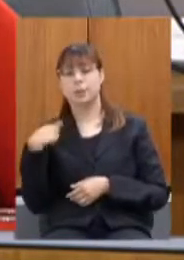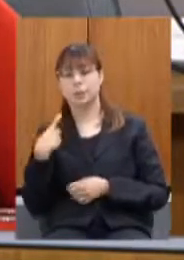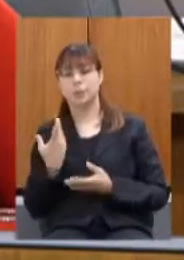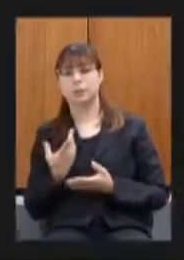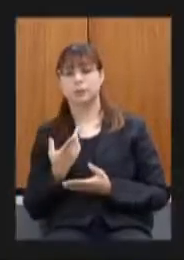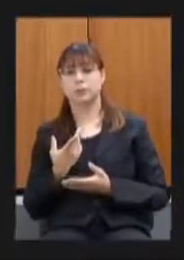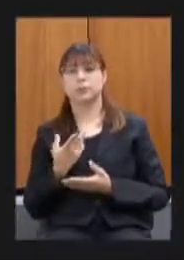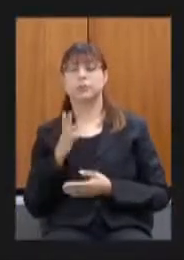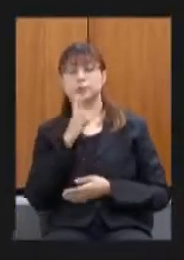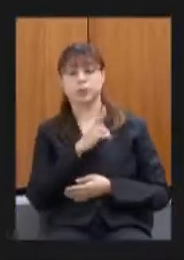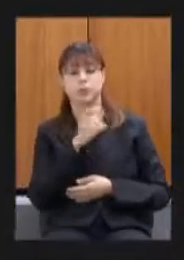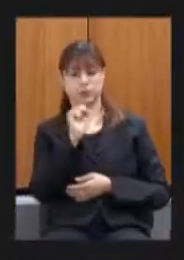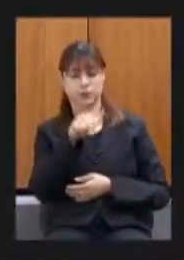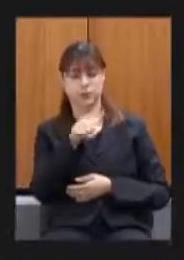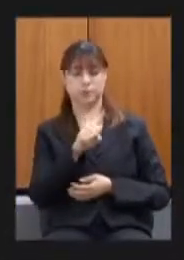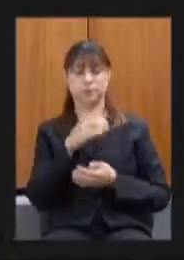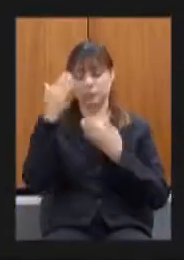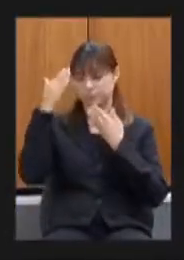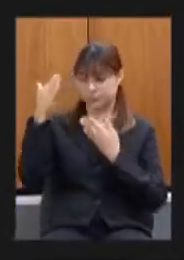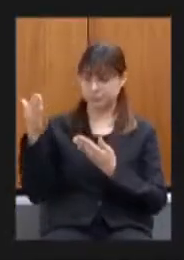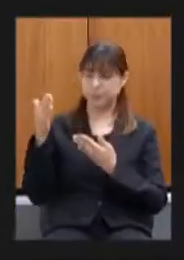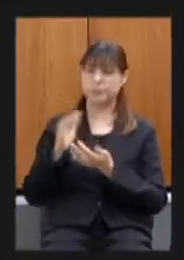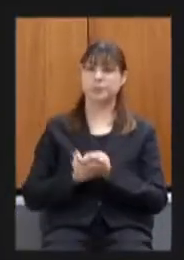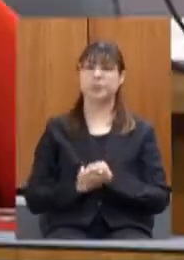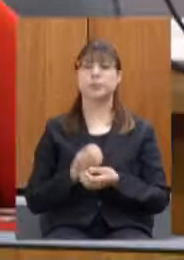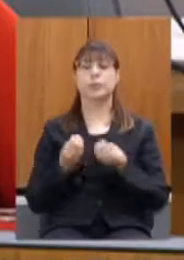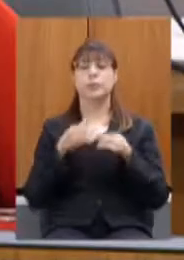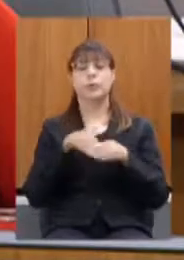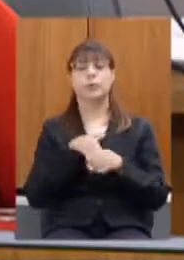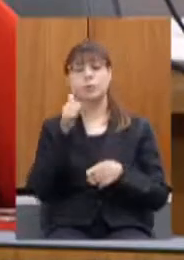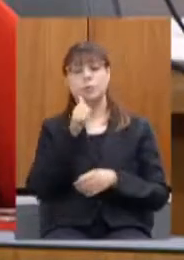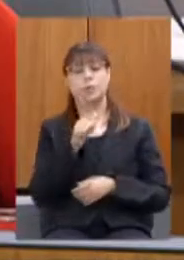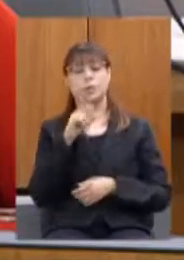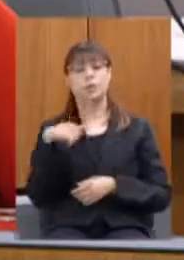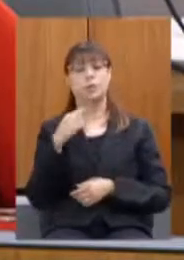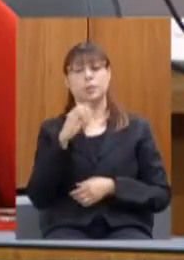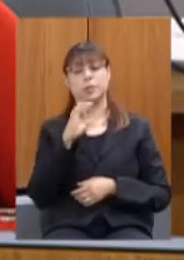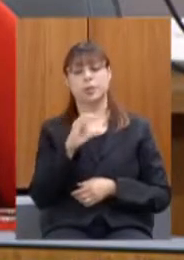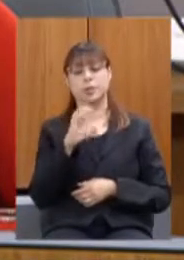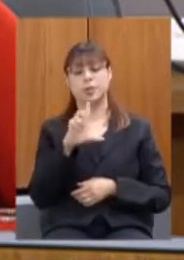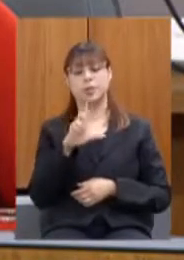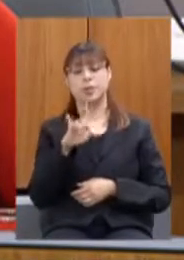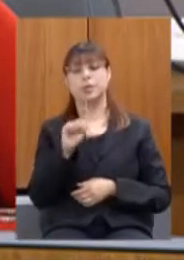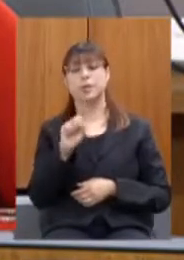deputado Zé Reis vota sim obrigada deputado como vota a deputada Celise Laviola